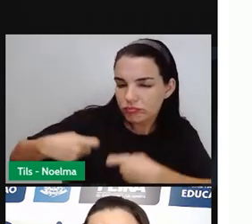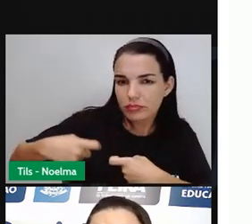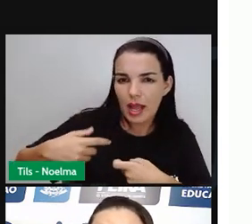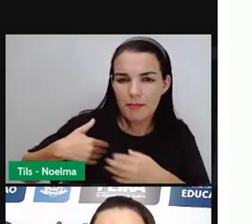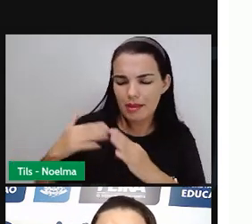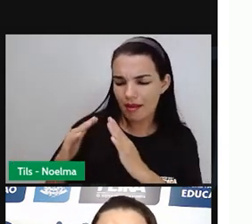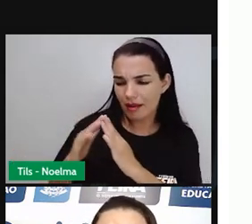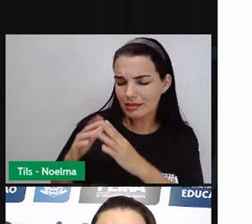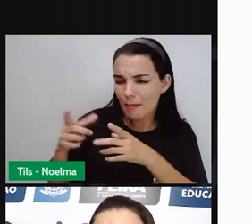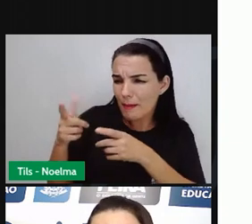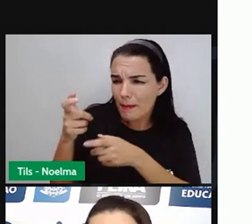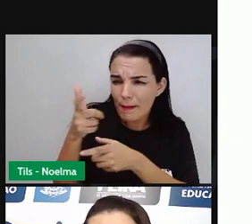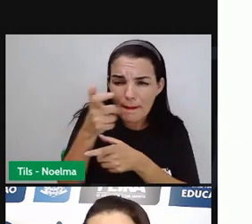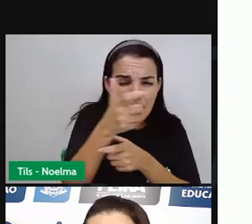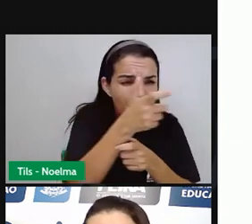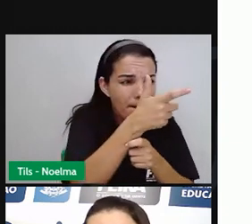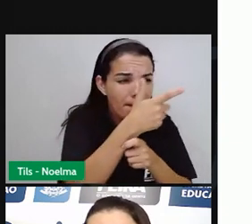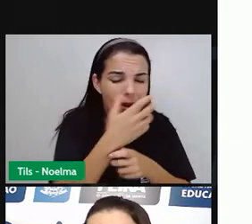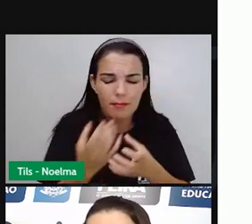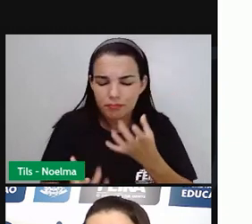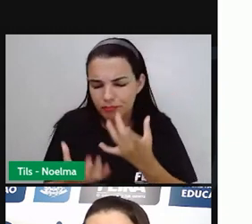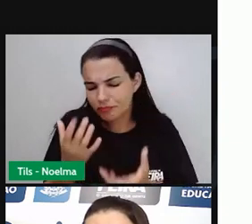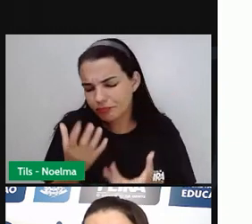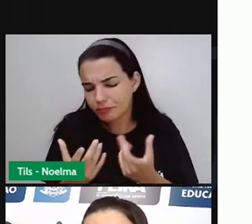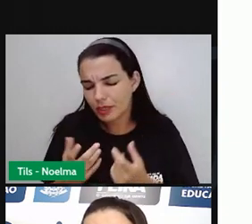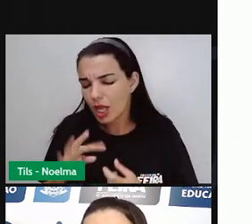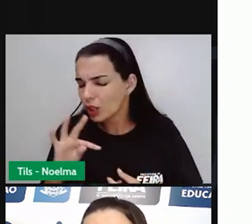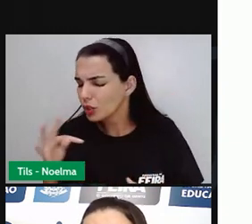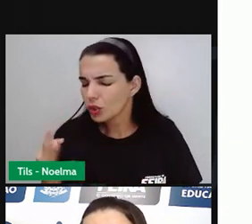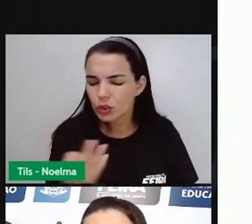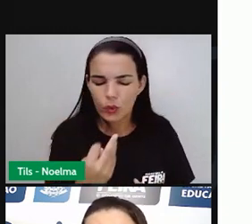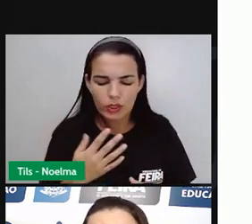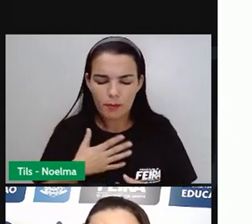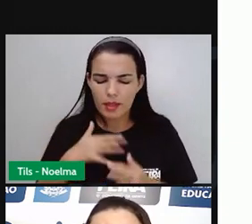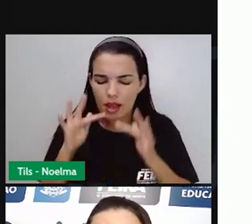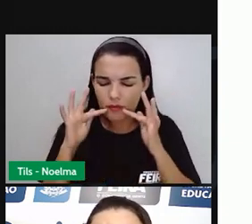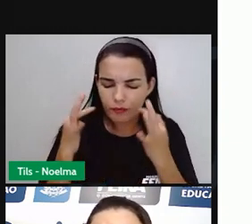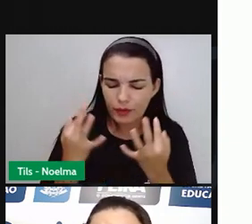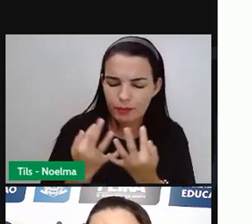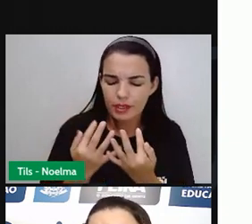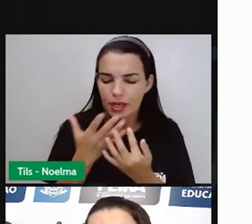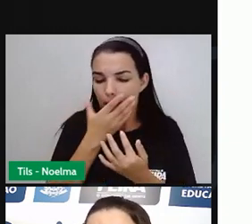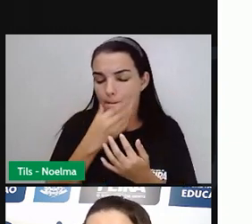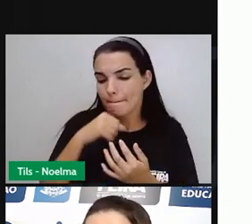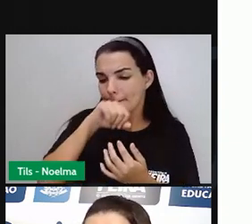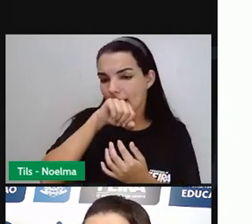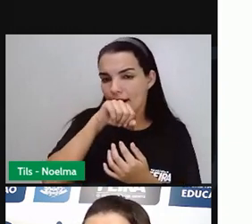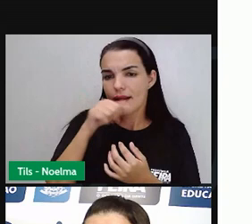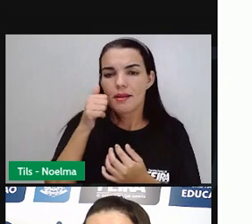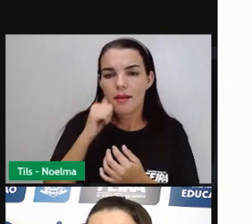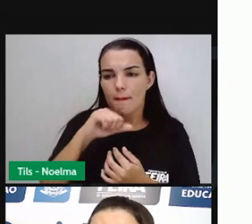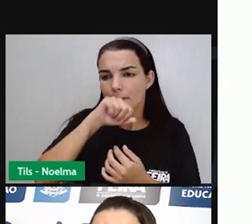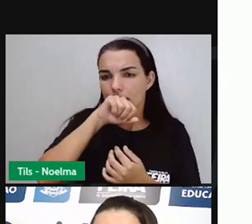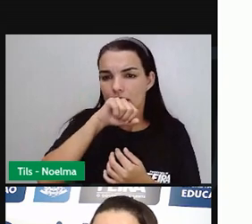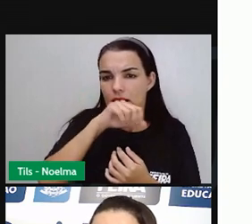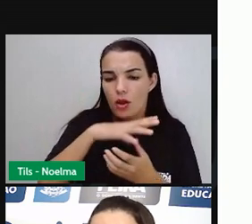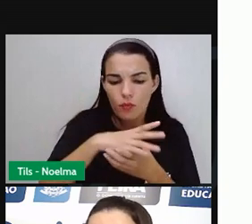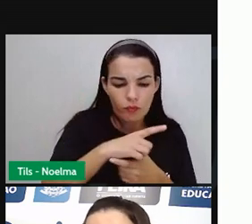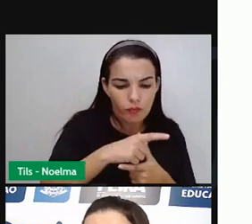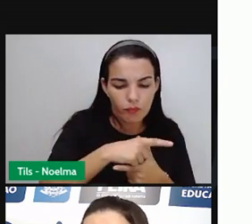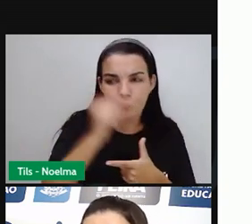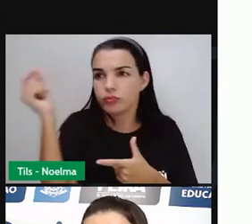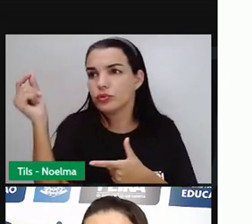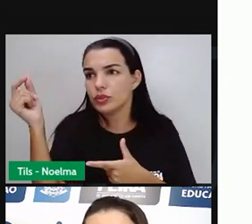bombardeada duas vezes e queimou. Toda a minha família, meus pais e irmãos fugiram para a Turquia, mas eu